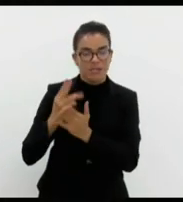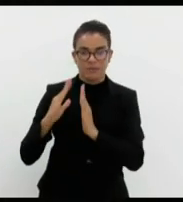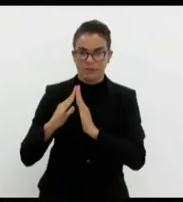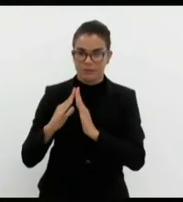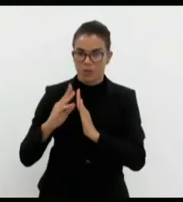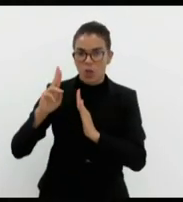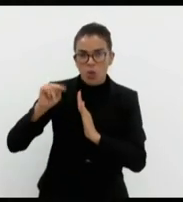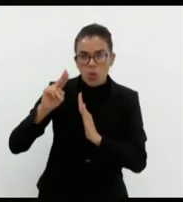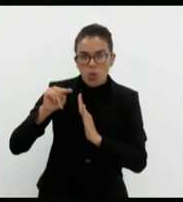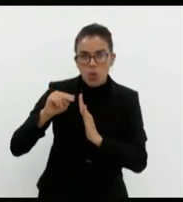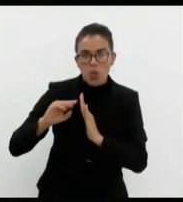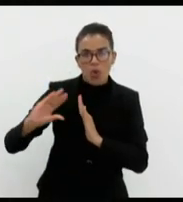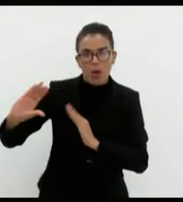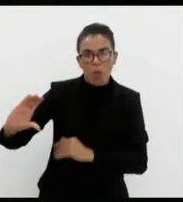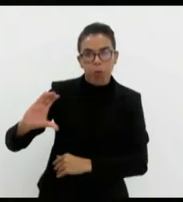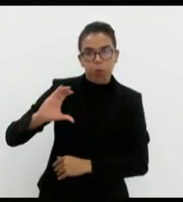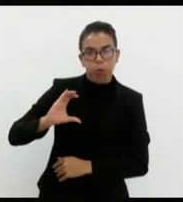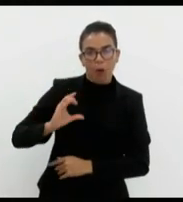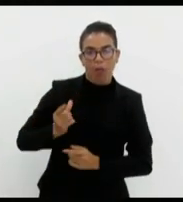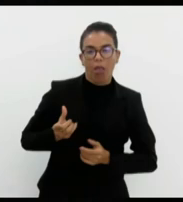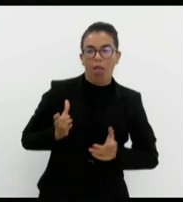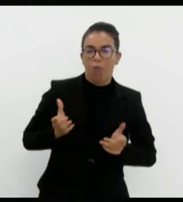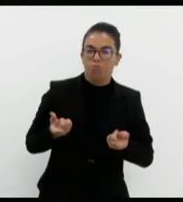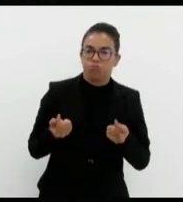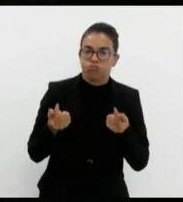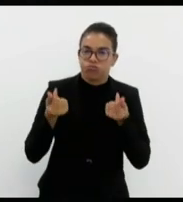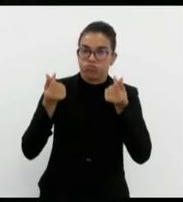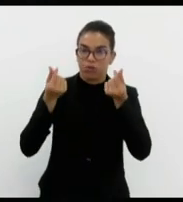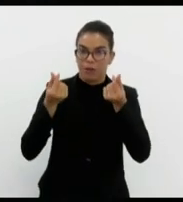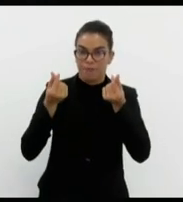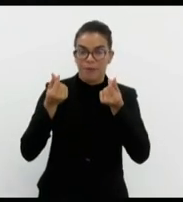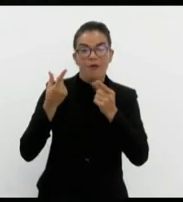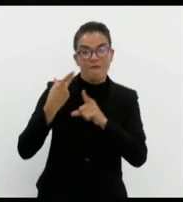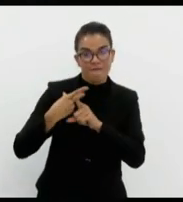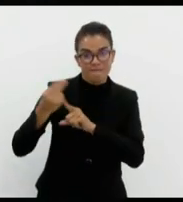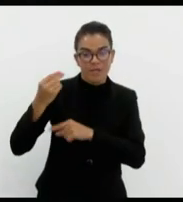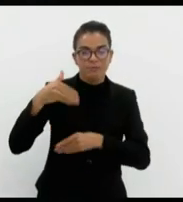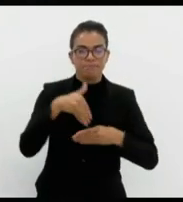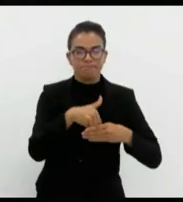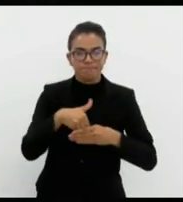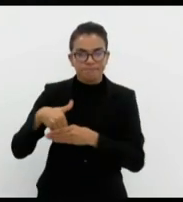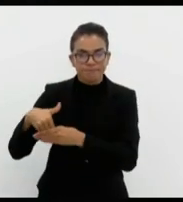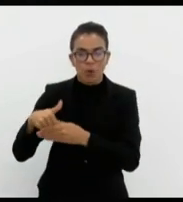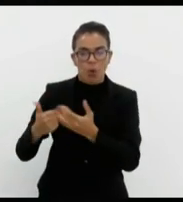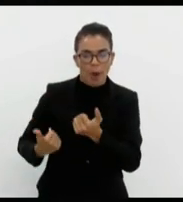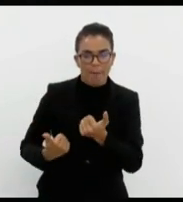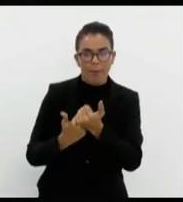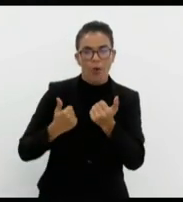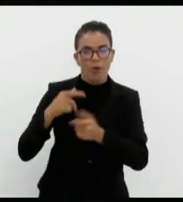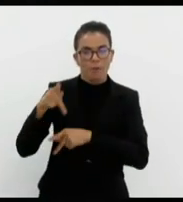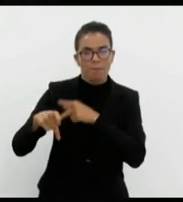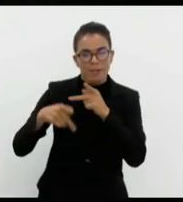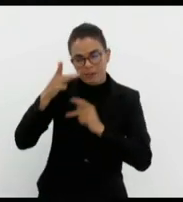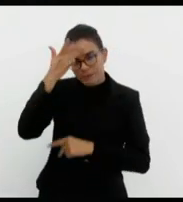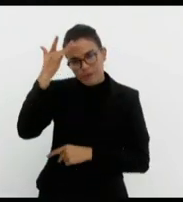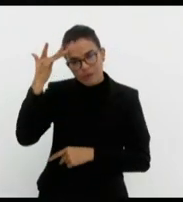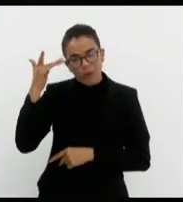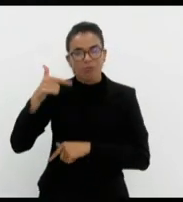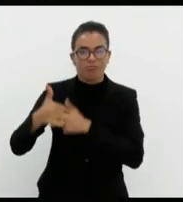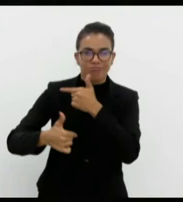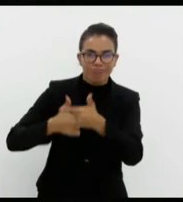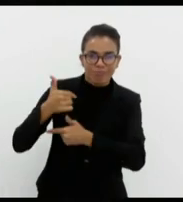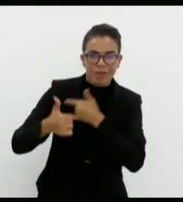nunca enriquecendo a política. Fui eleita e continuo sendo com o apoio de gente trabalhadora, de gente